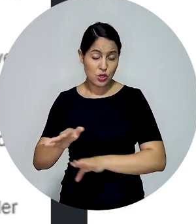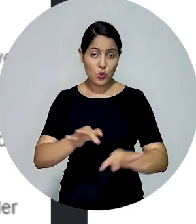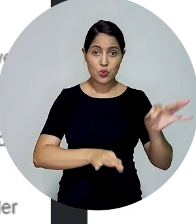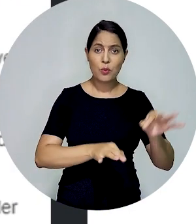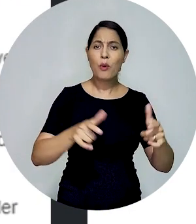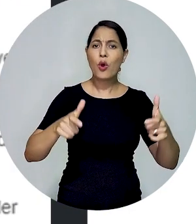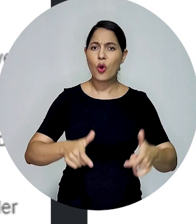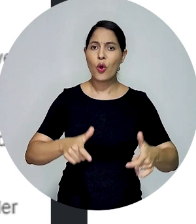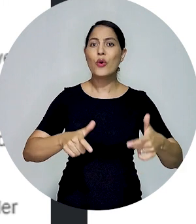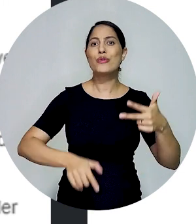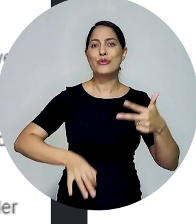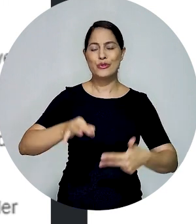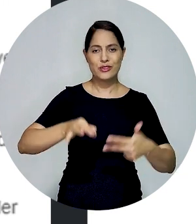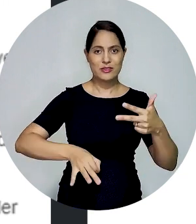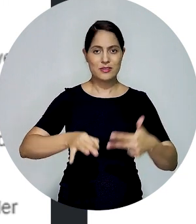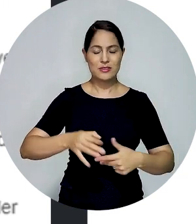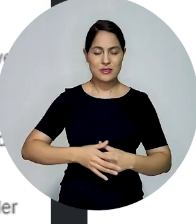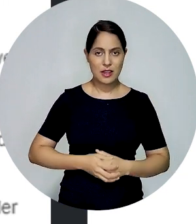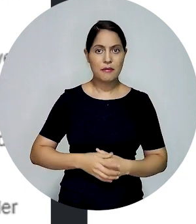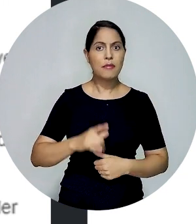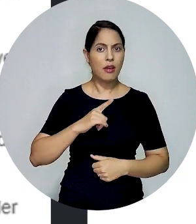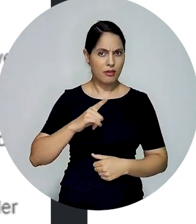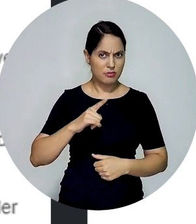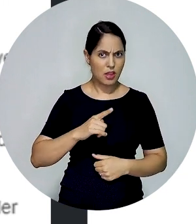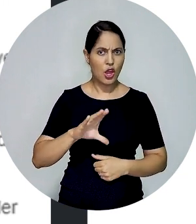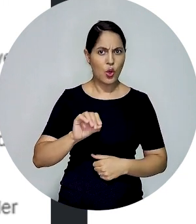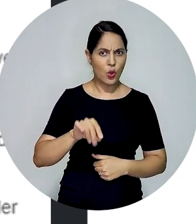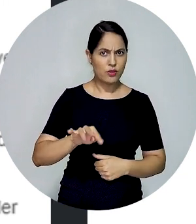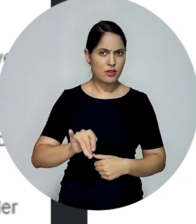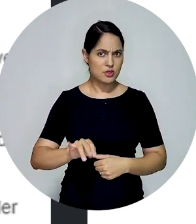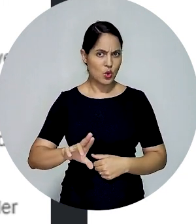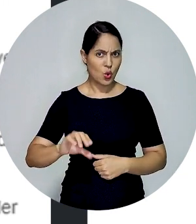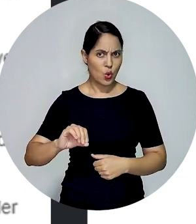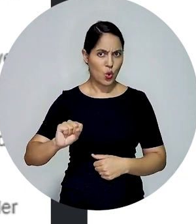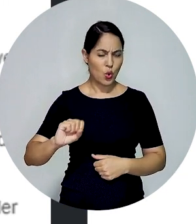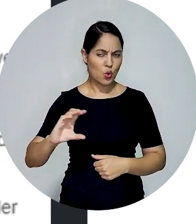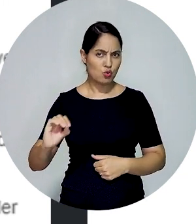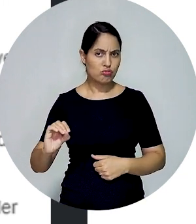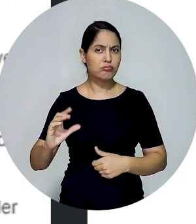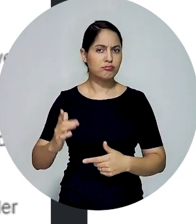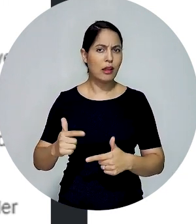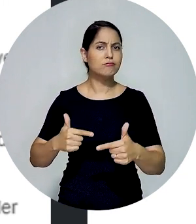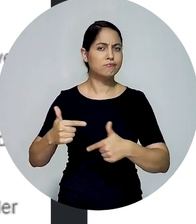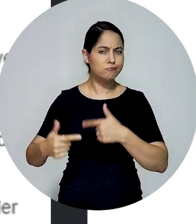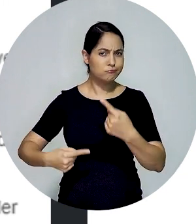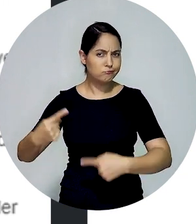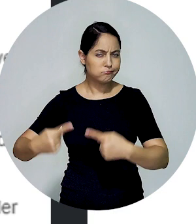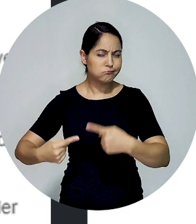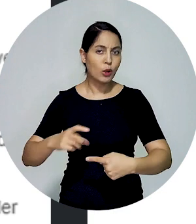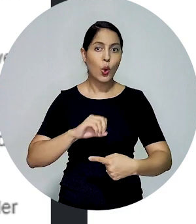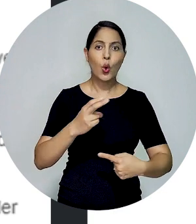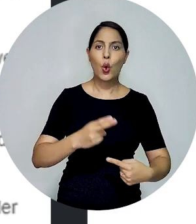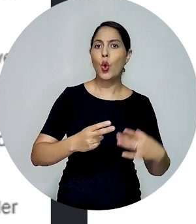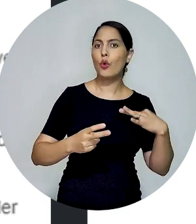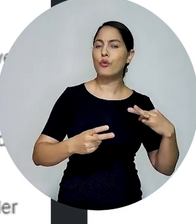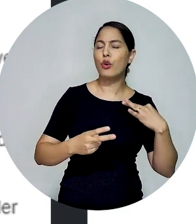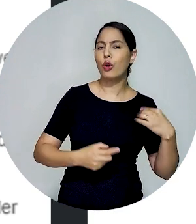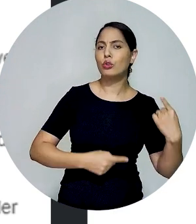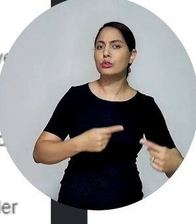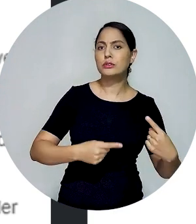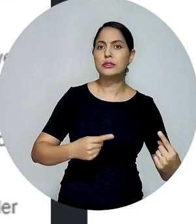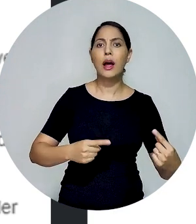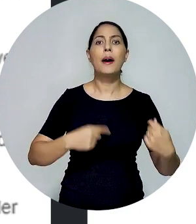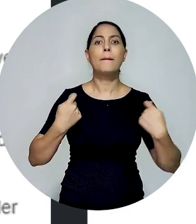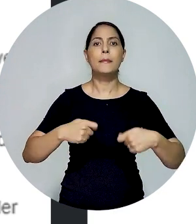julgamento realizadas no Poder Judiciário, nos procedimentos de jurisdição contenciosa ou voluntária, os advogados do autor e do